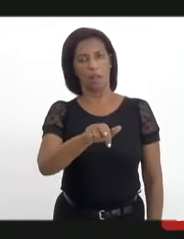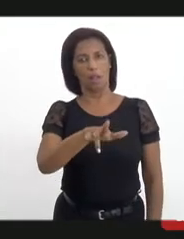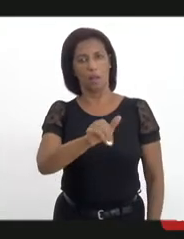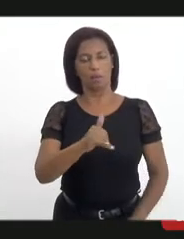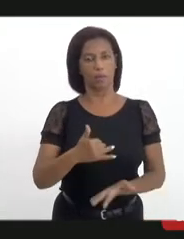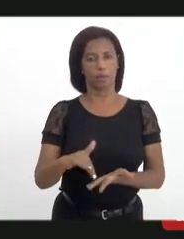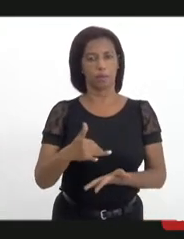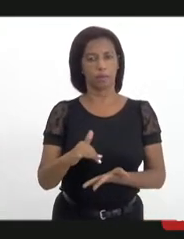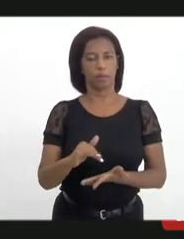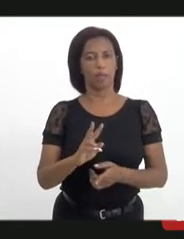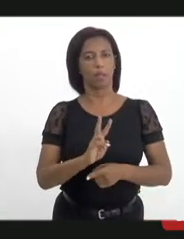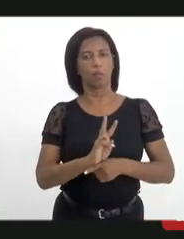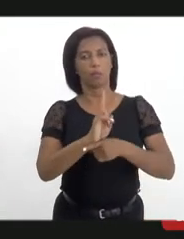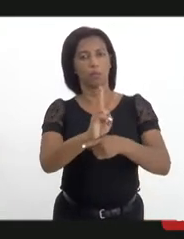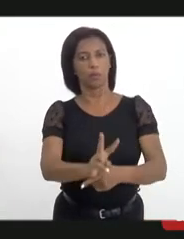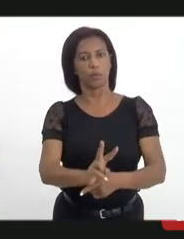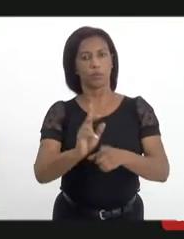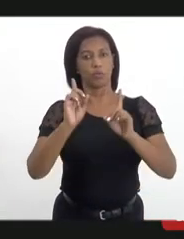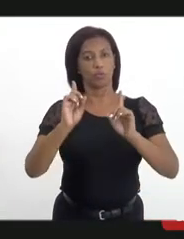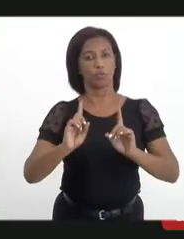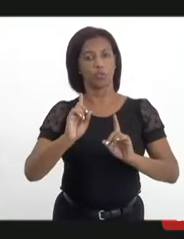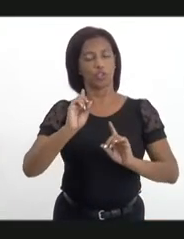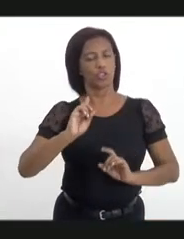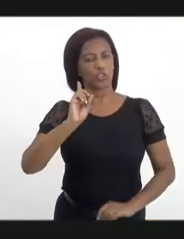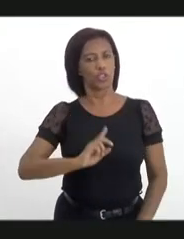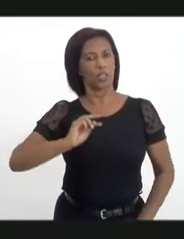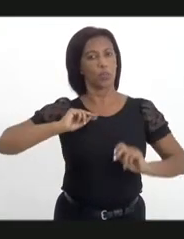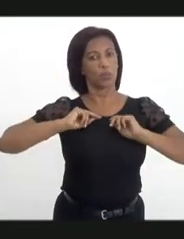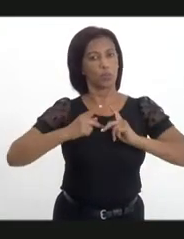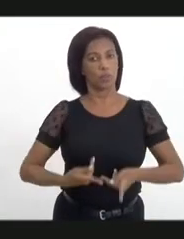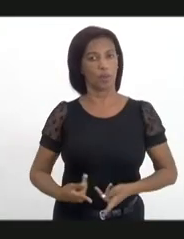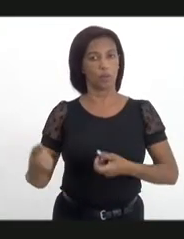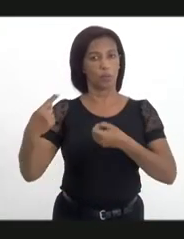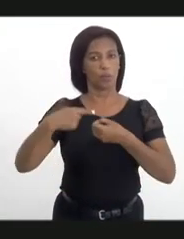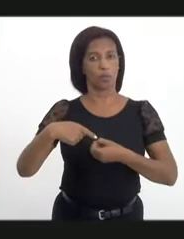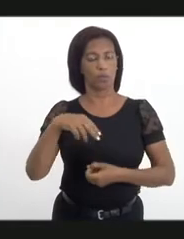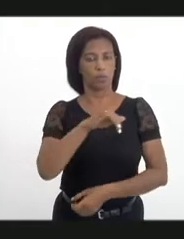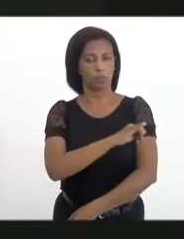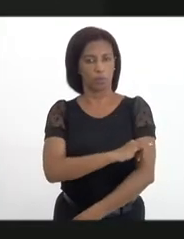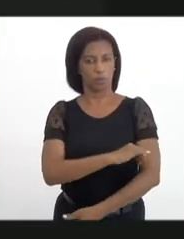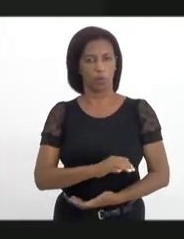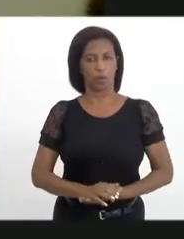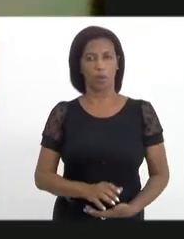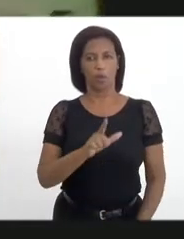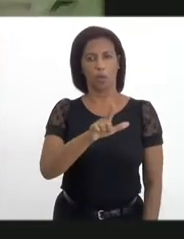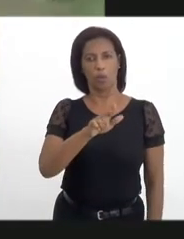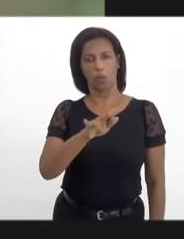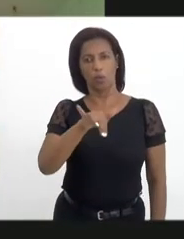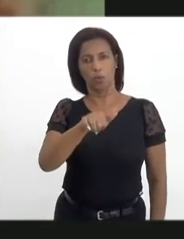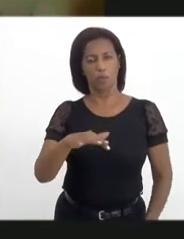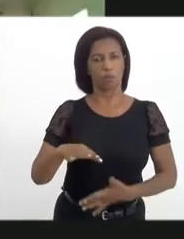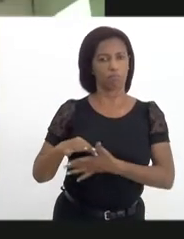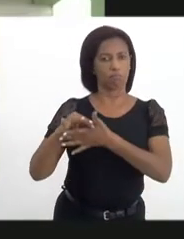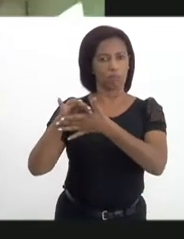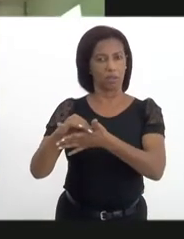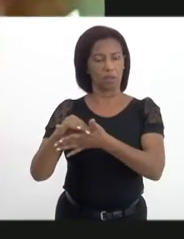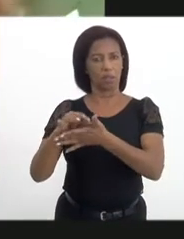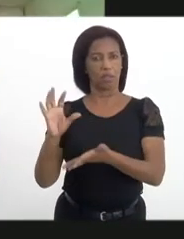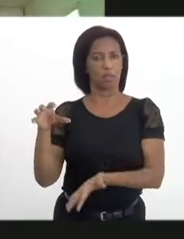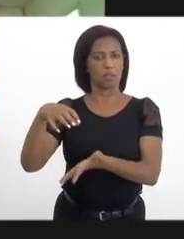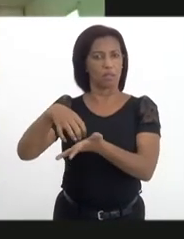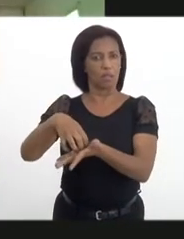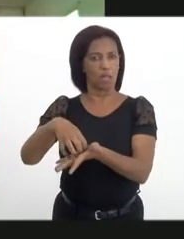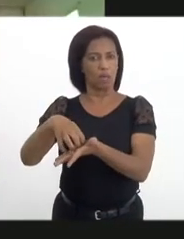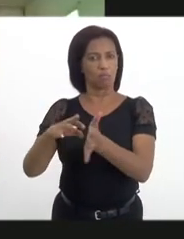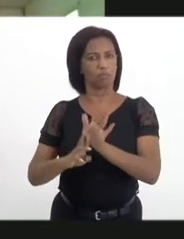secretária de Assistência Social e Direitos Humanos do município do Rio de Janeiro. Senhora Luciene Bacelar, representante do Centro de